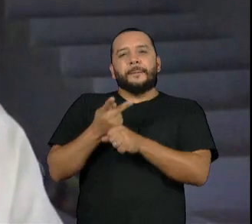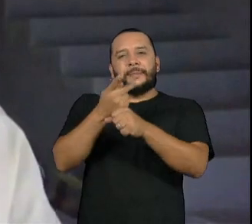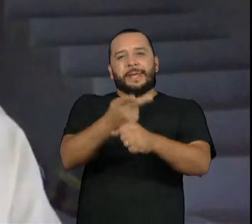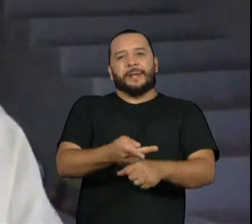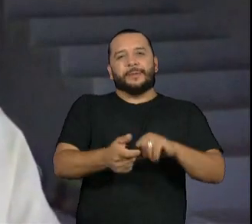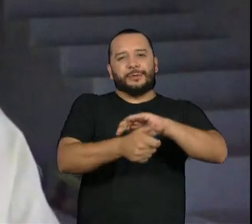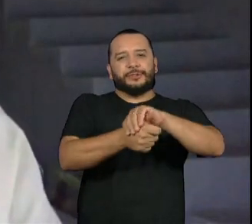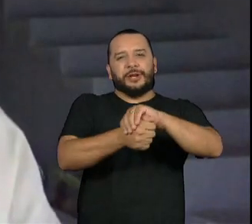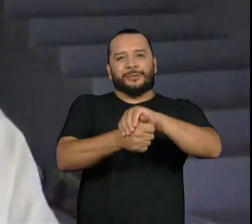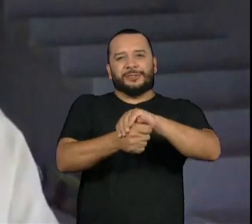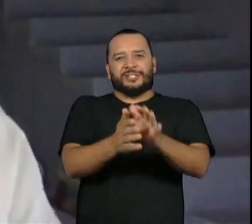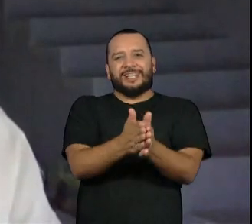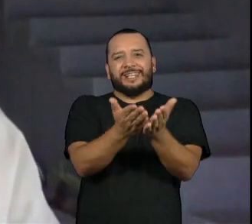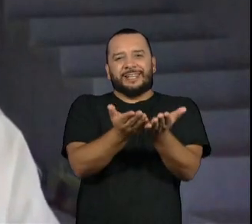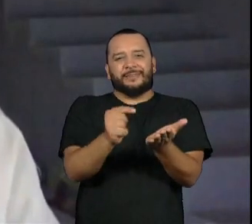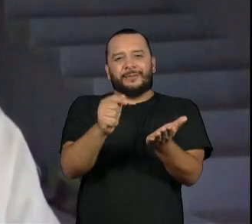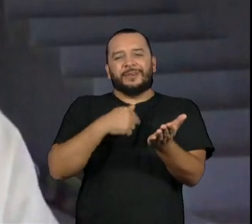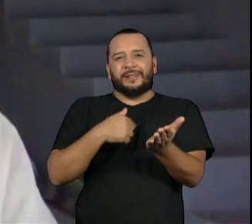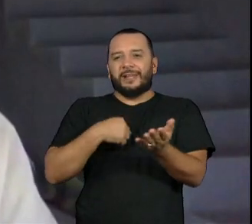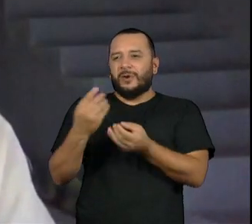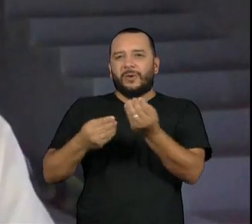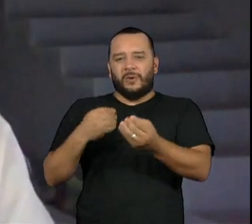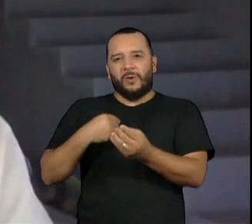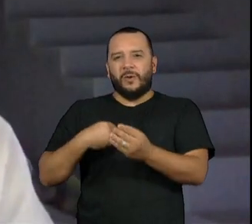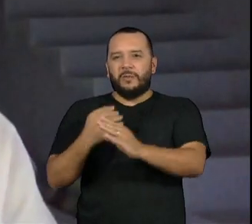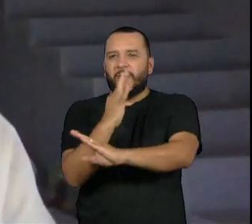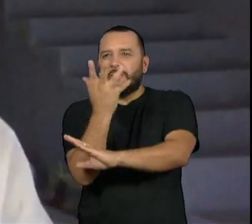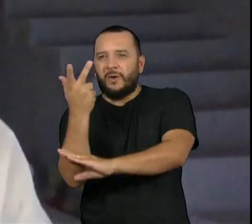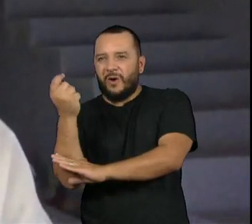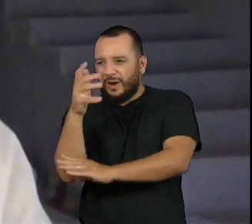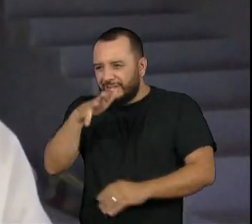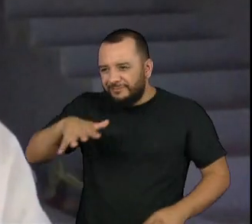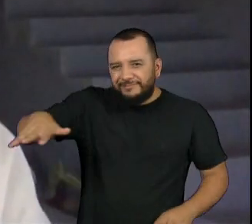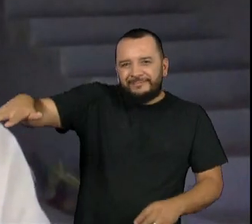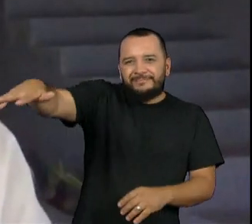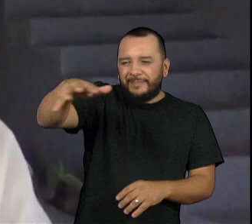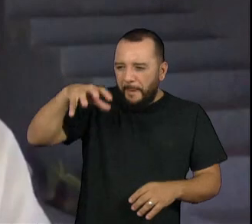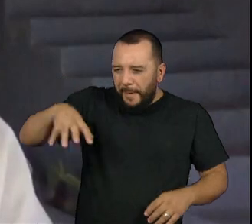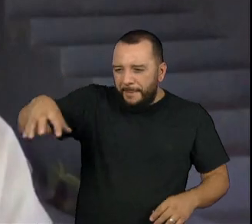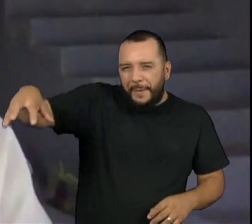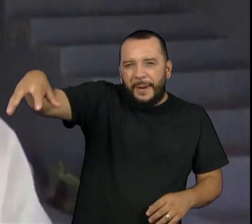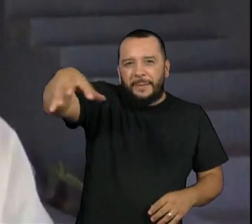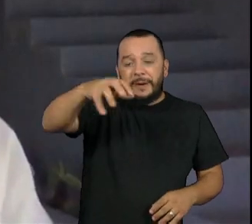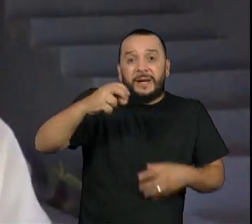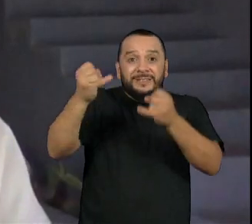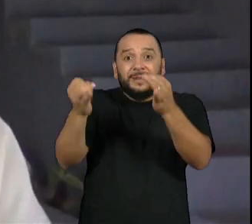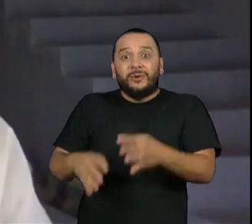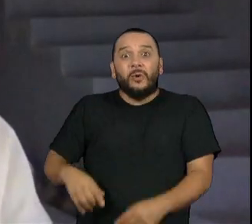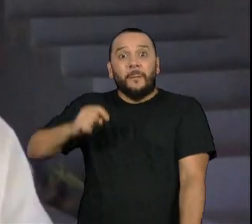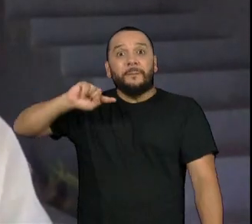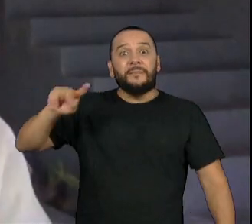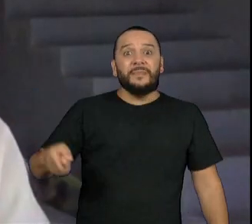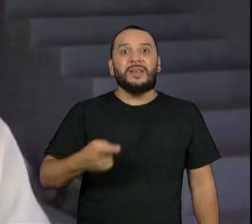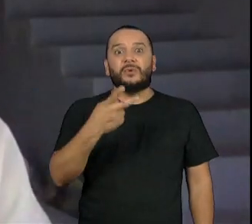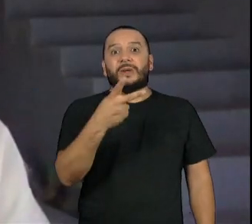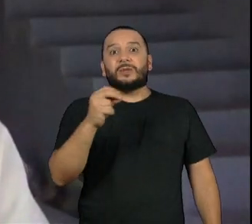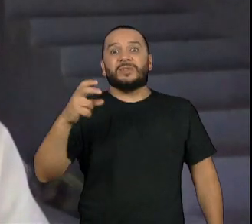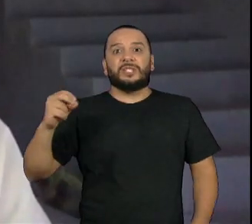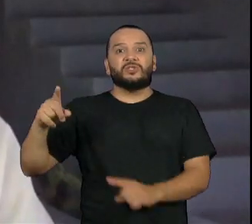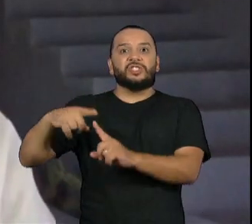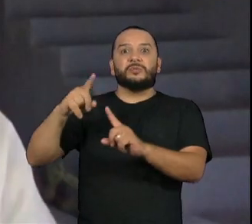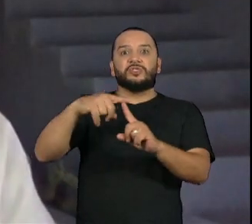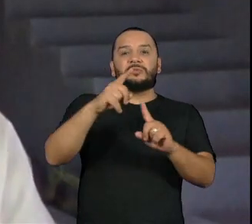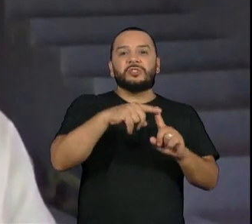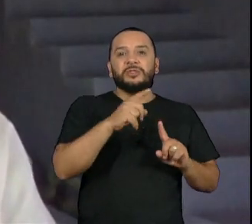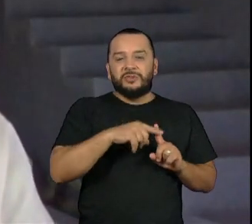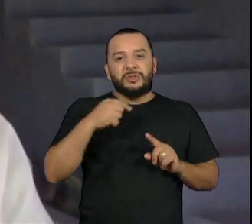Flora das Caatingas do Rio São Francisco, consegue descrever mais de 1.200 espécies